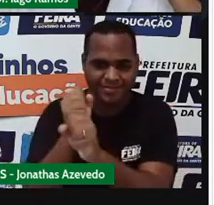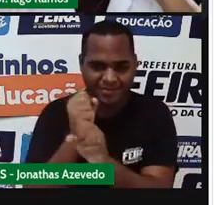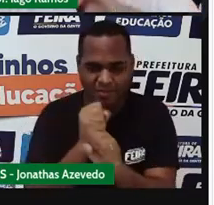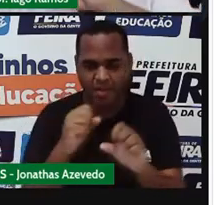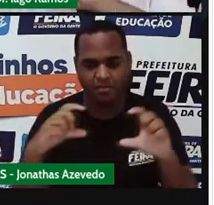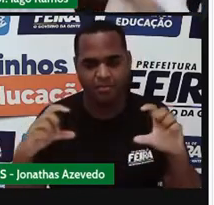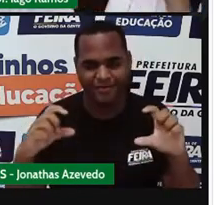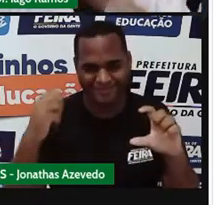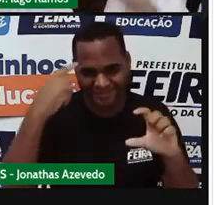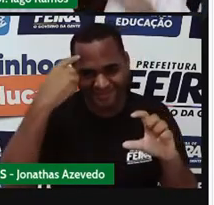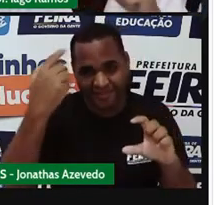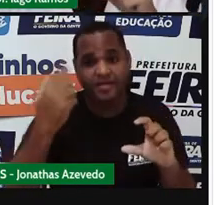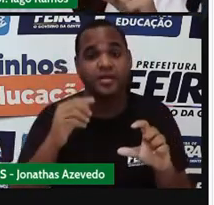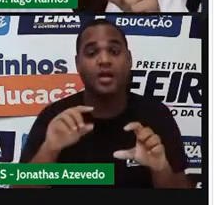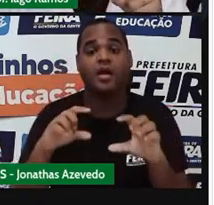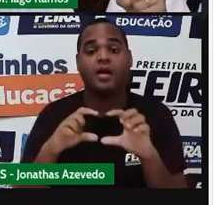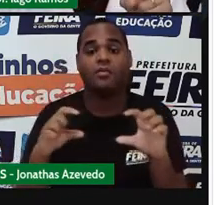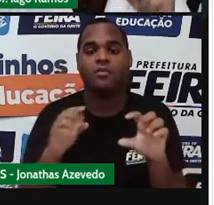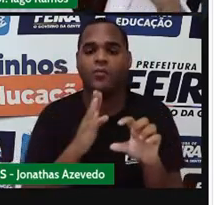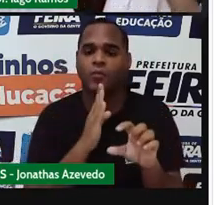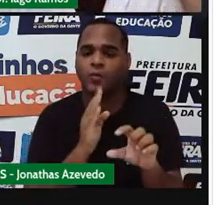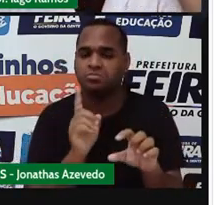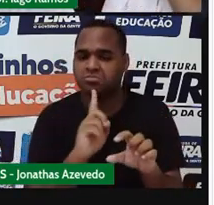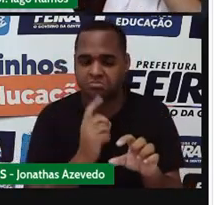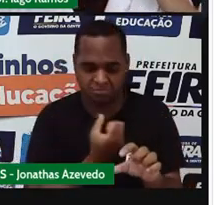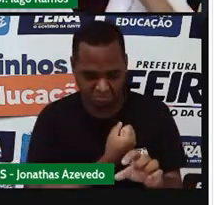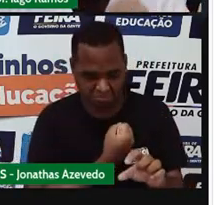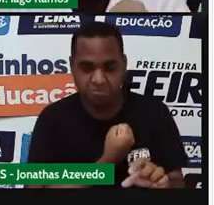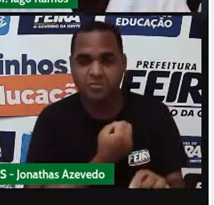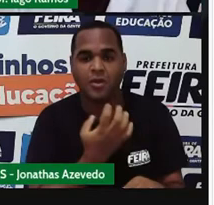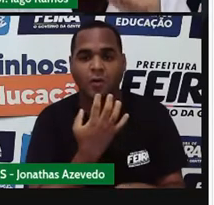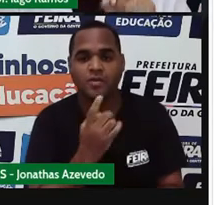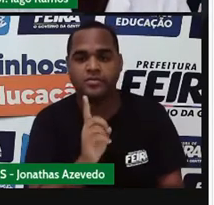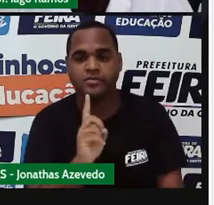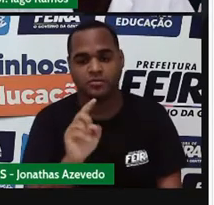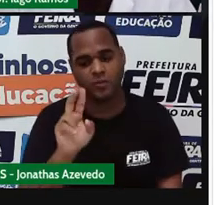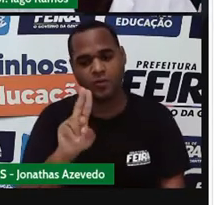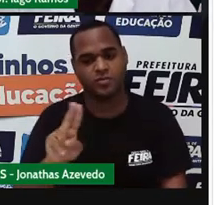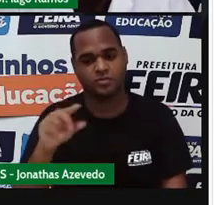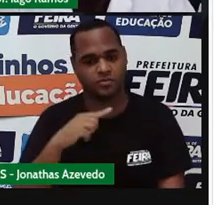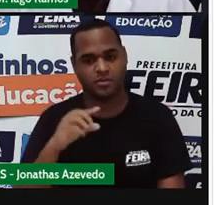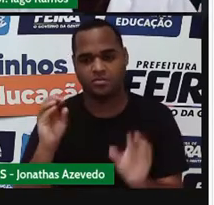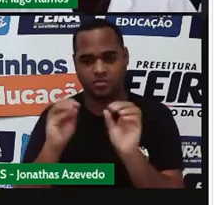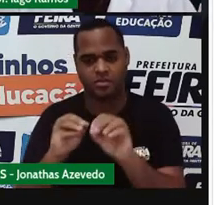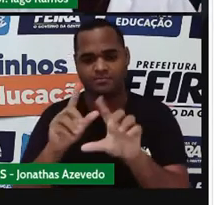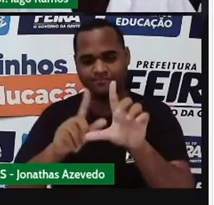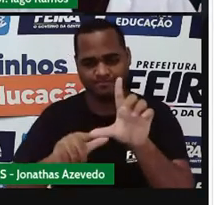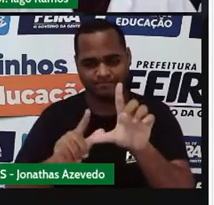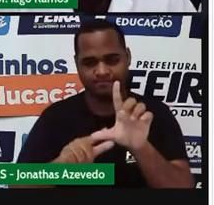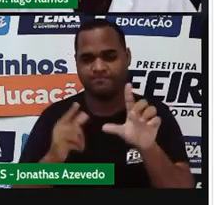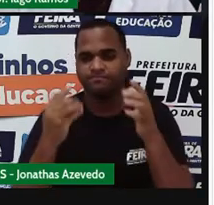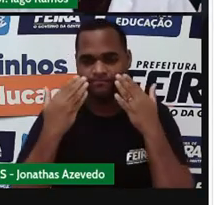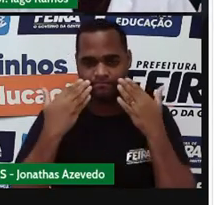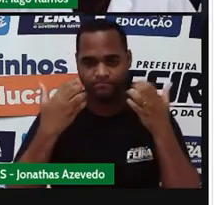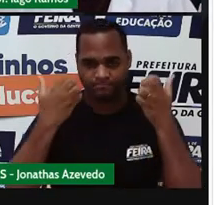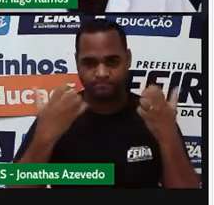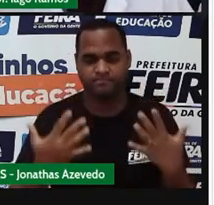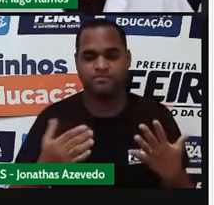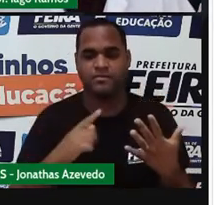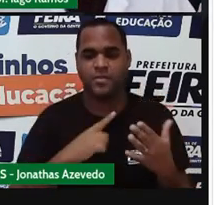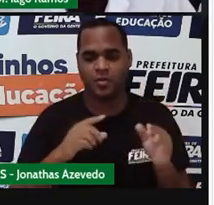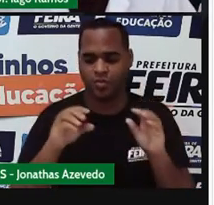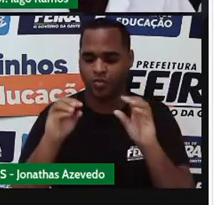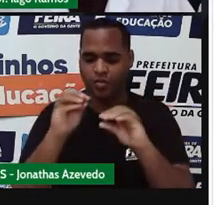Então, aquele número que a gente não conhece, a gente usa uma letrinha para representar ele, e aí monta a